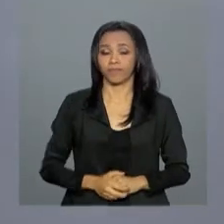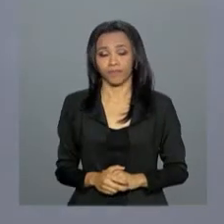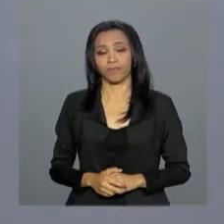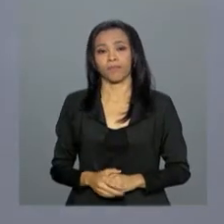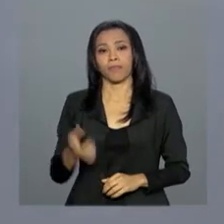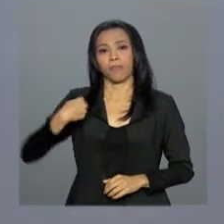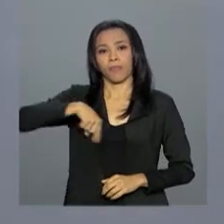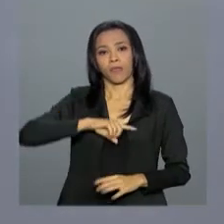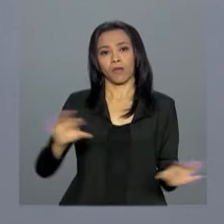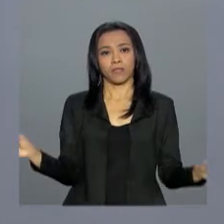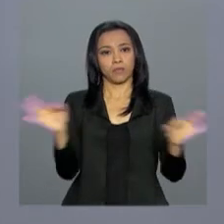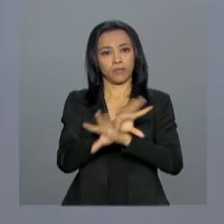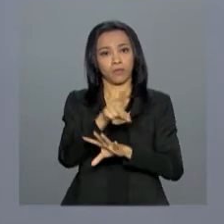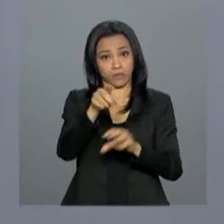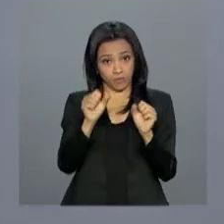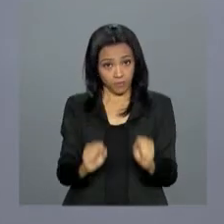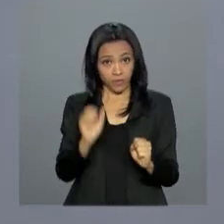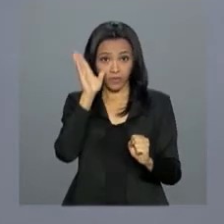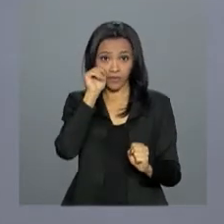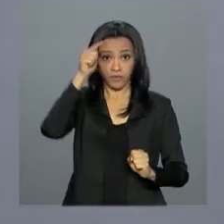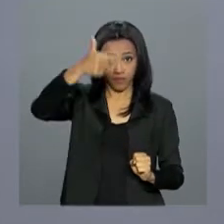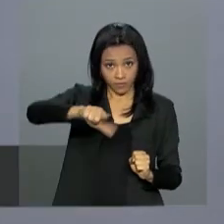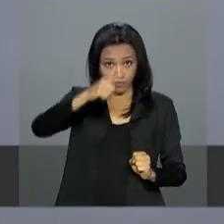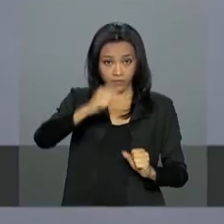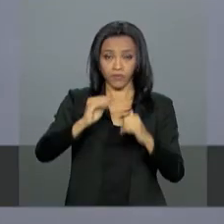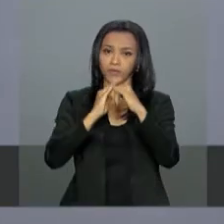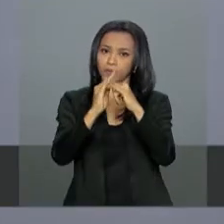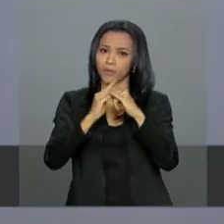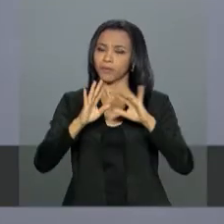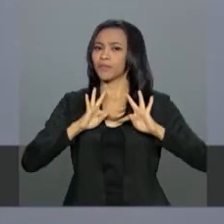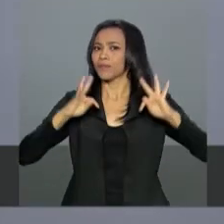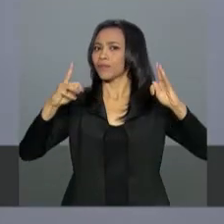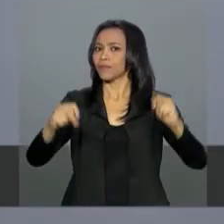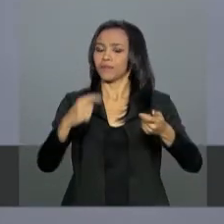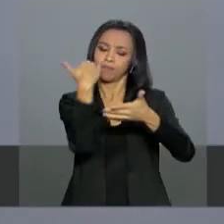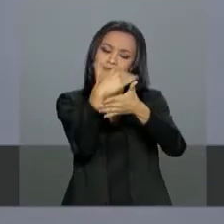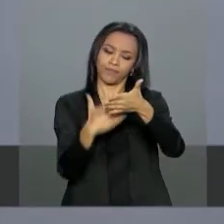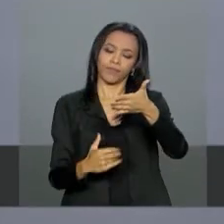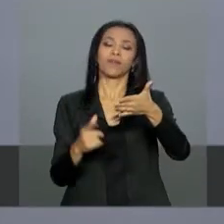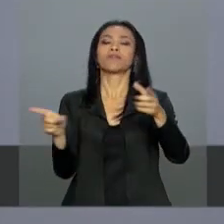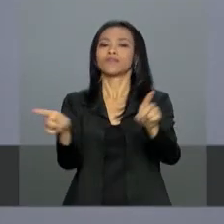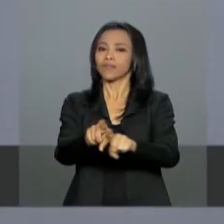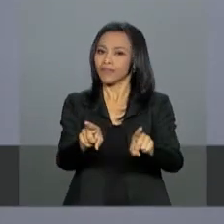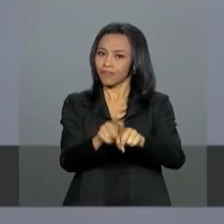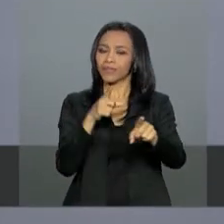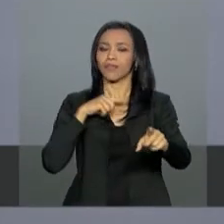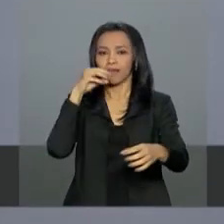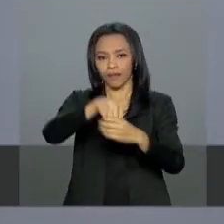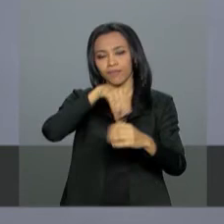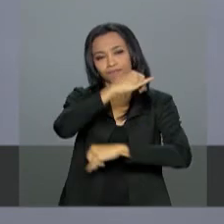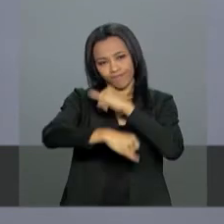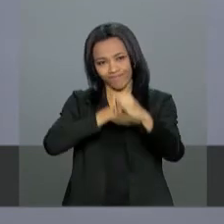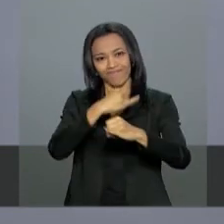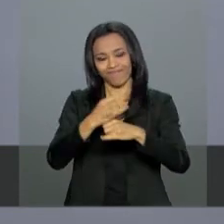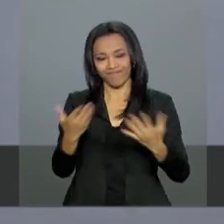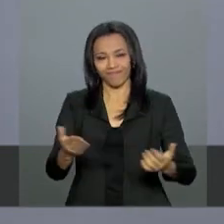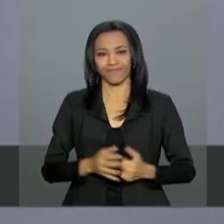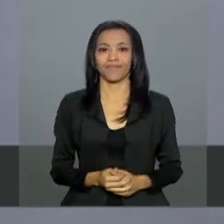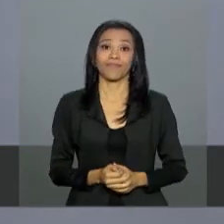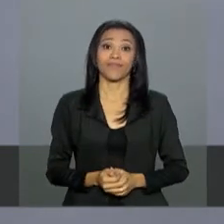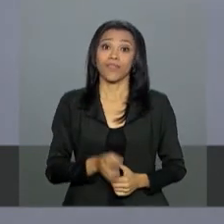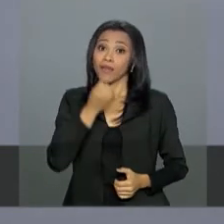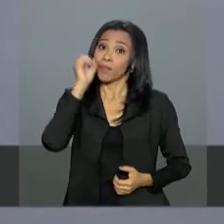Nós ficamos por aqui, você pode rever as reportagens no YouTube e toda a nossa programação também está na página da NBR na internet.